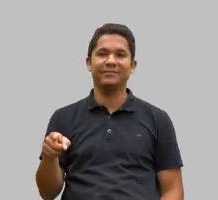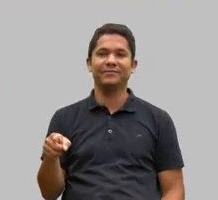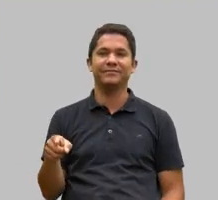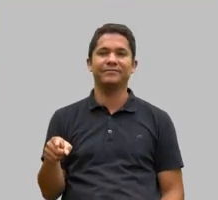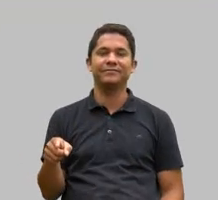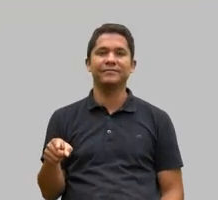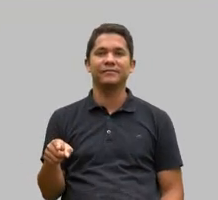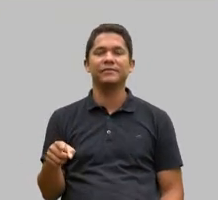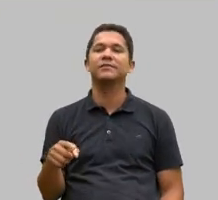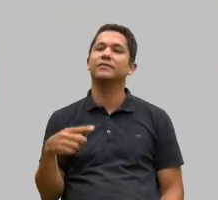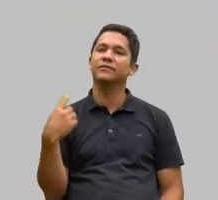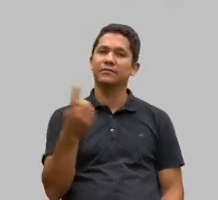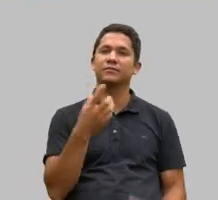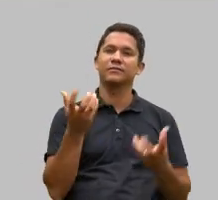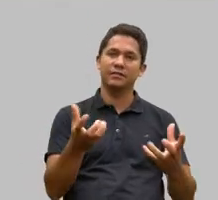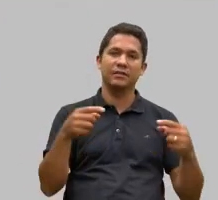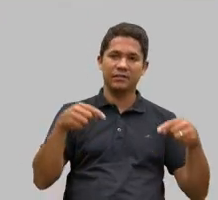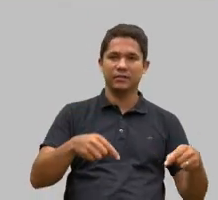transformador.